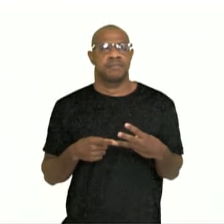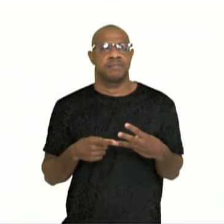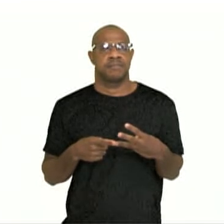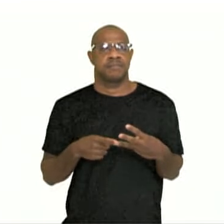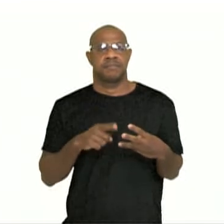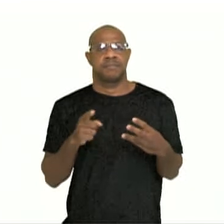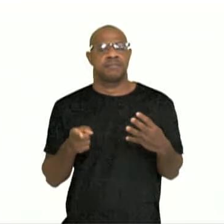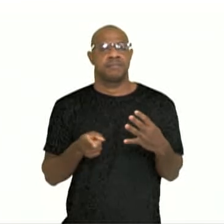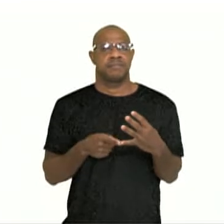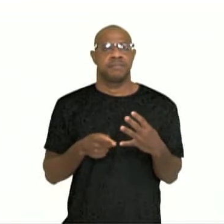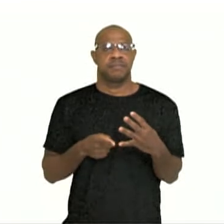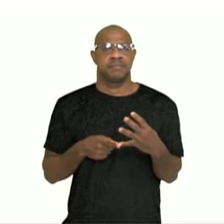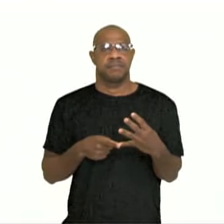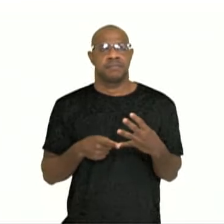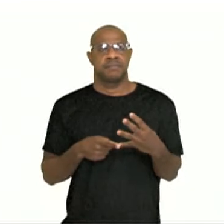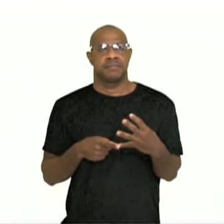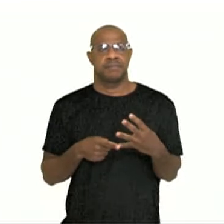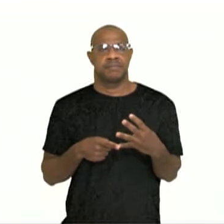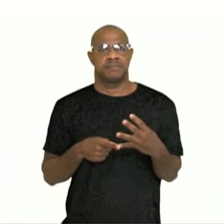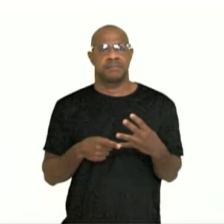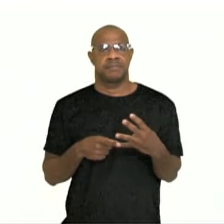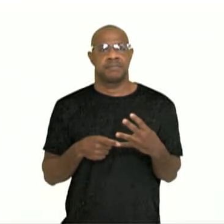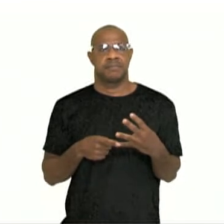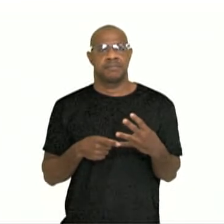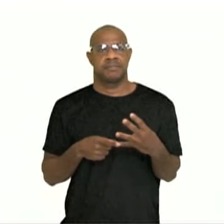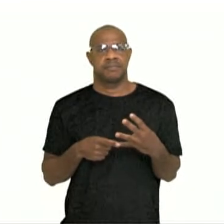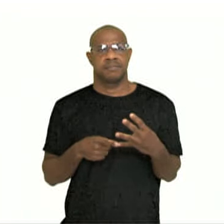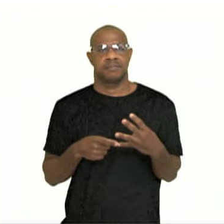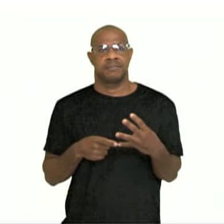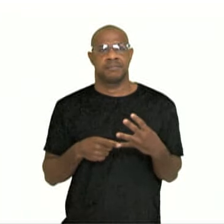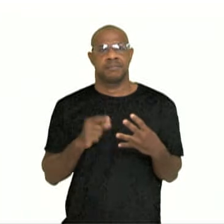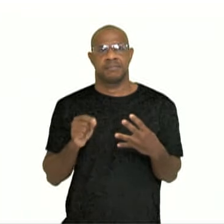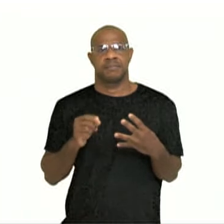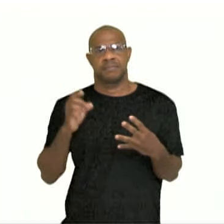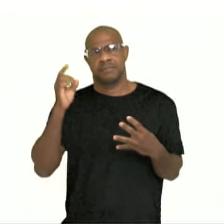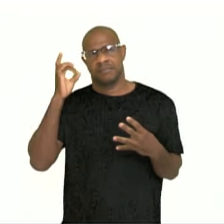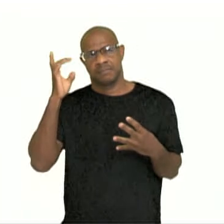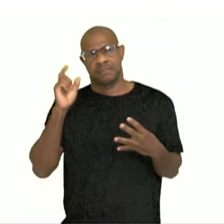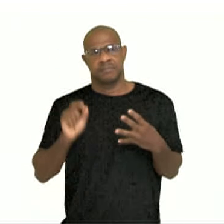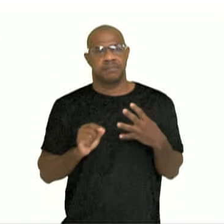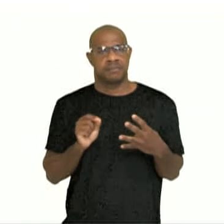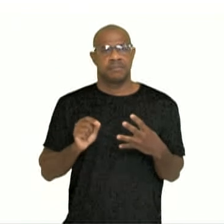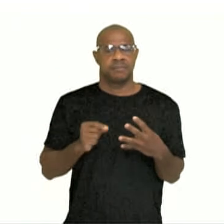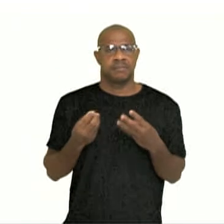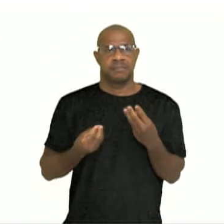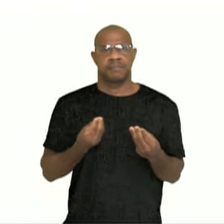lata a alguém significa molestar, fastidiar.